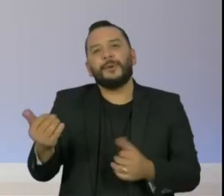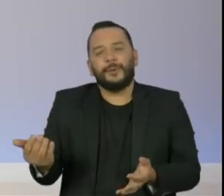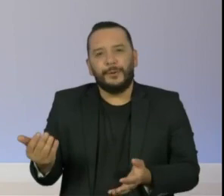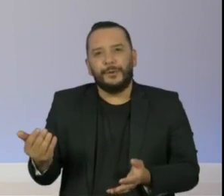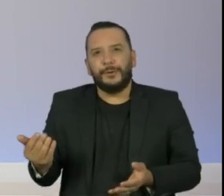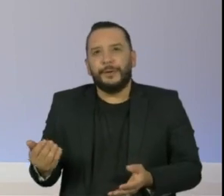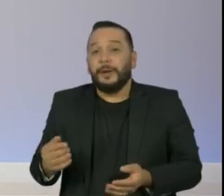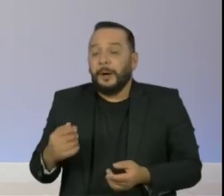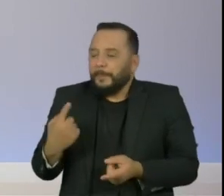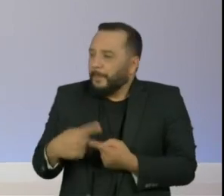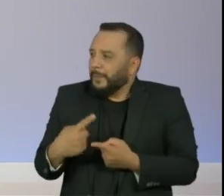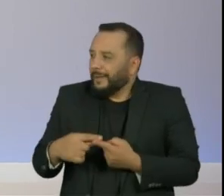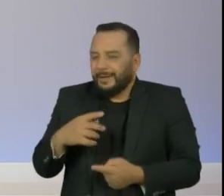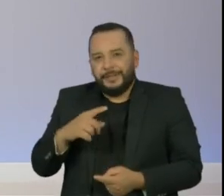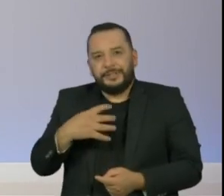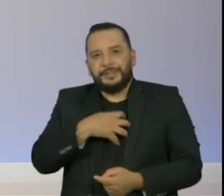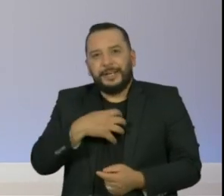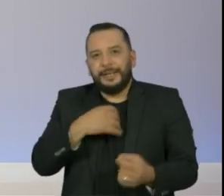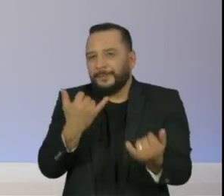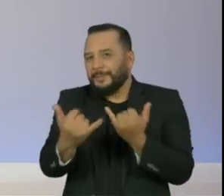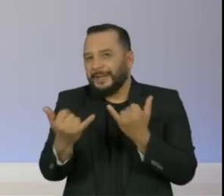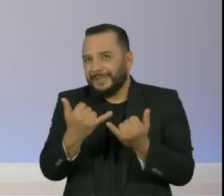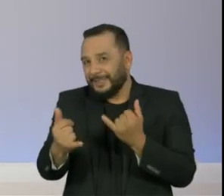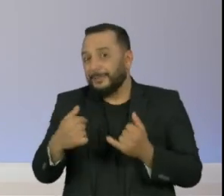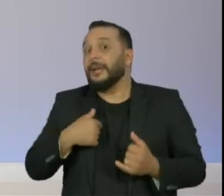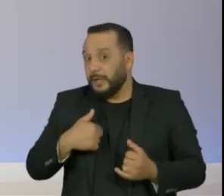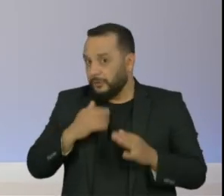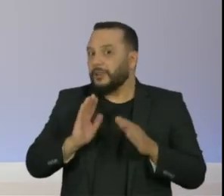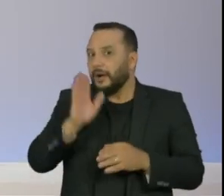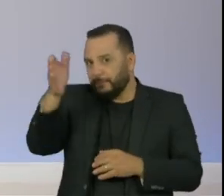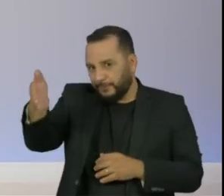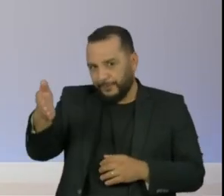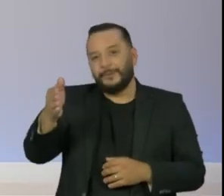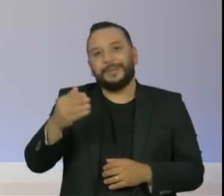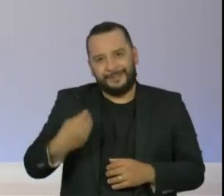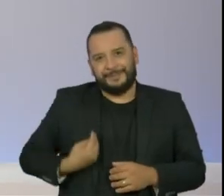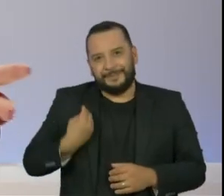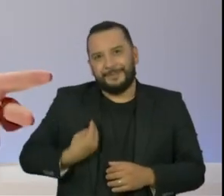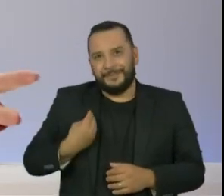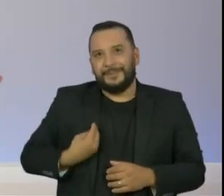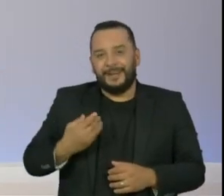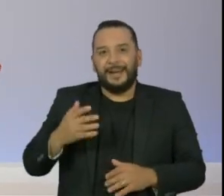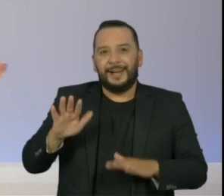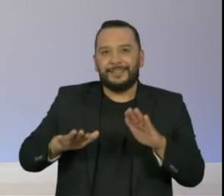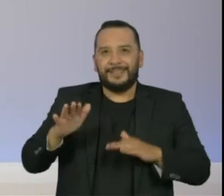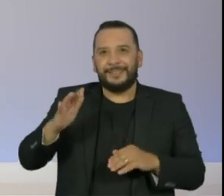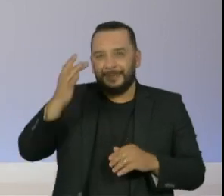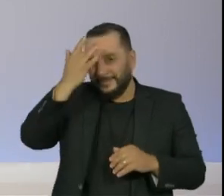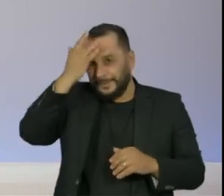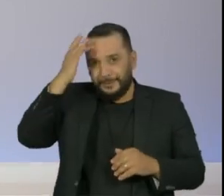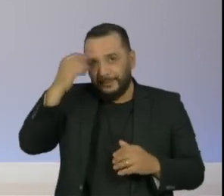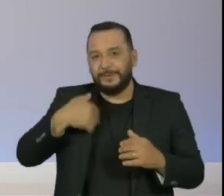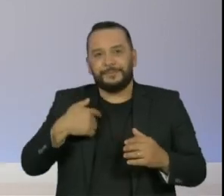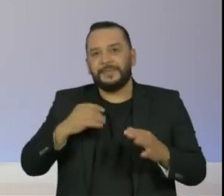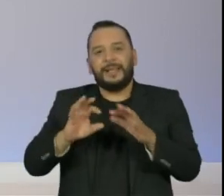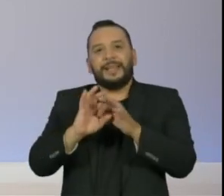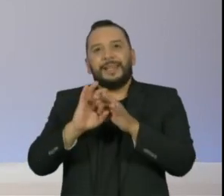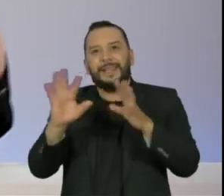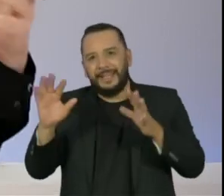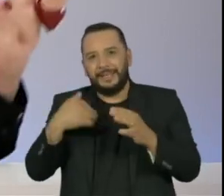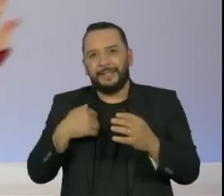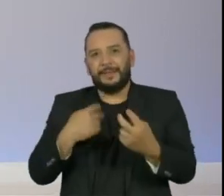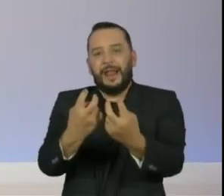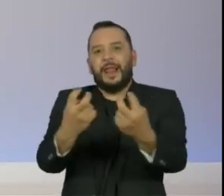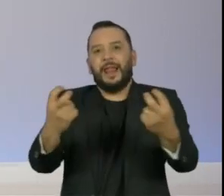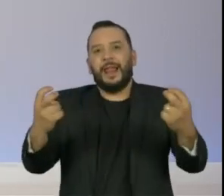parecido? Sendo que o programa, eu já estive presente em algumas ocasiões, a plateia não tem direcionamento, é uma plateia livre, não tem claque,